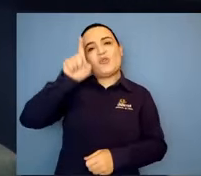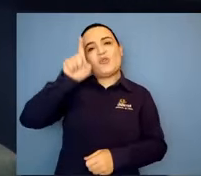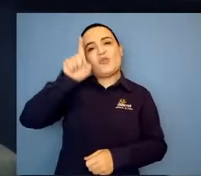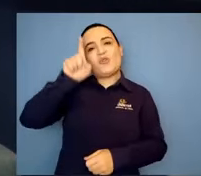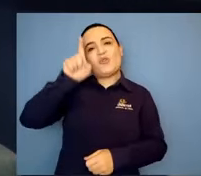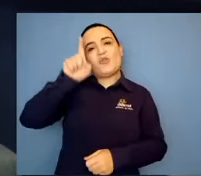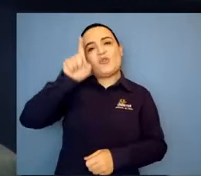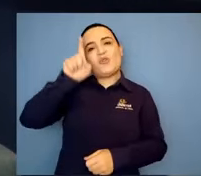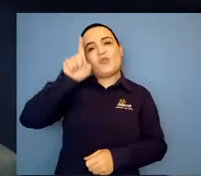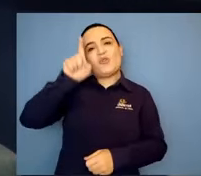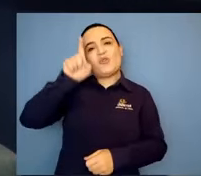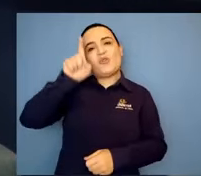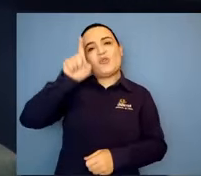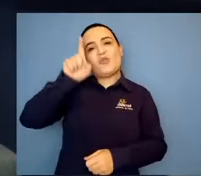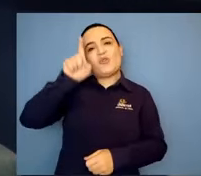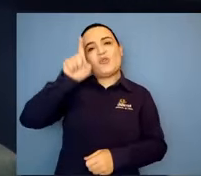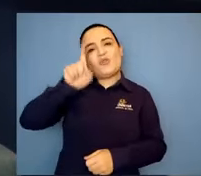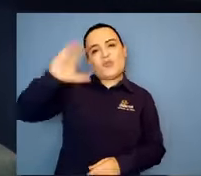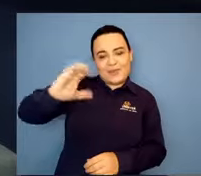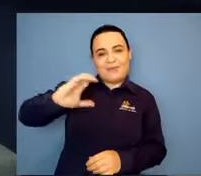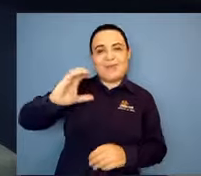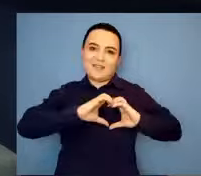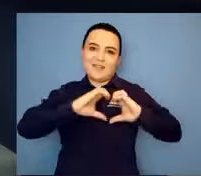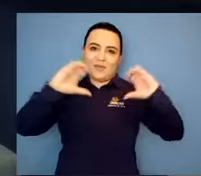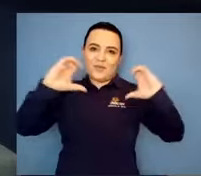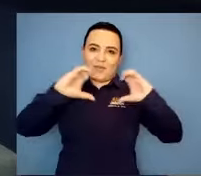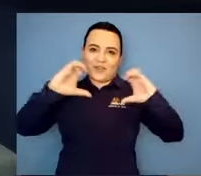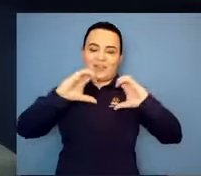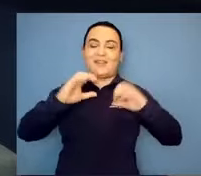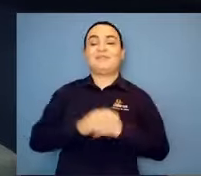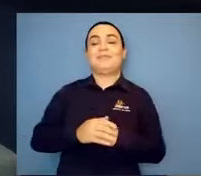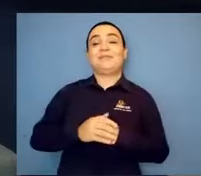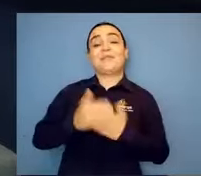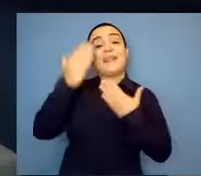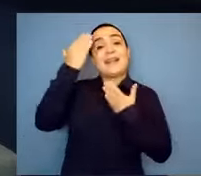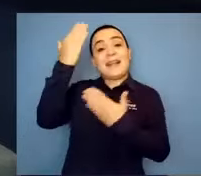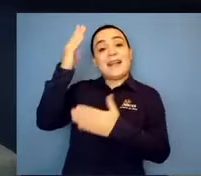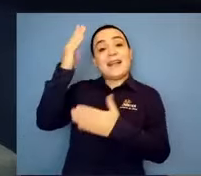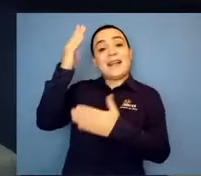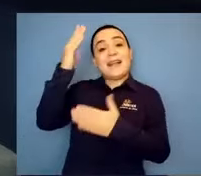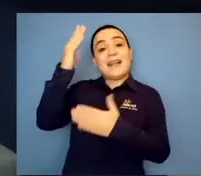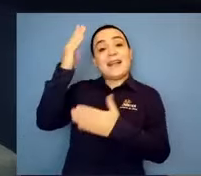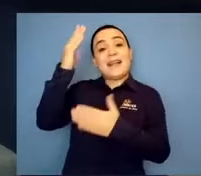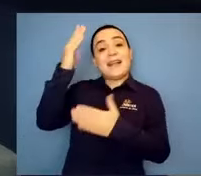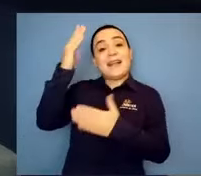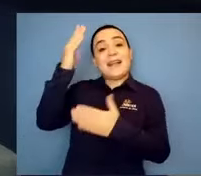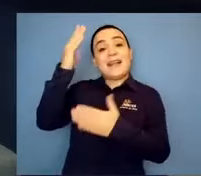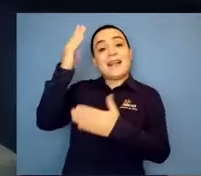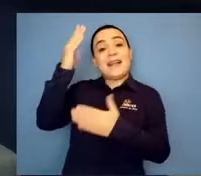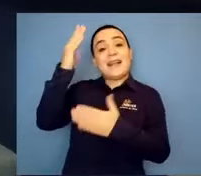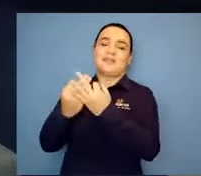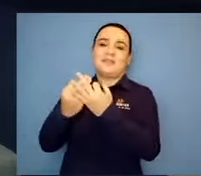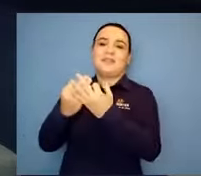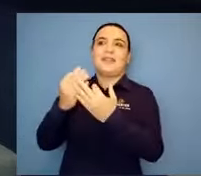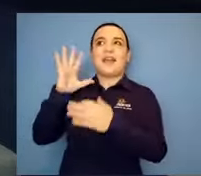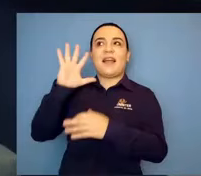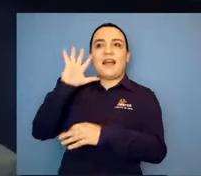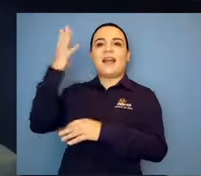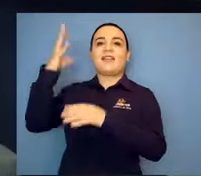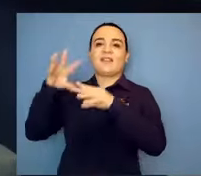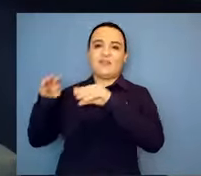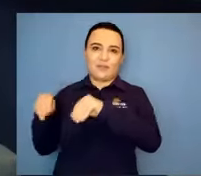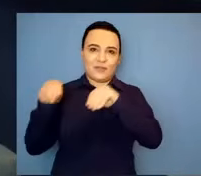atrás a minha família, né, decidiu vir, embora porque, eu digo porque, depois de tudo que a gente viveu, né, em relação ao